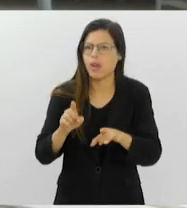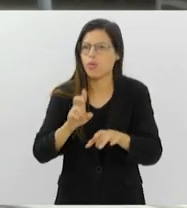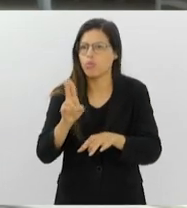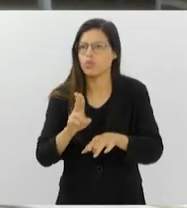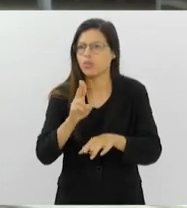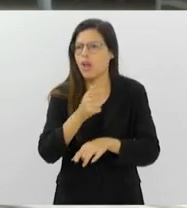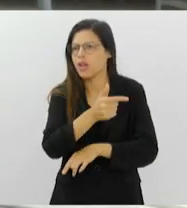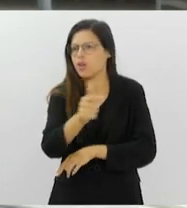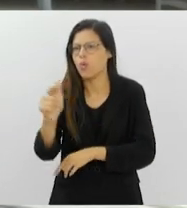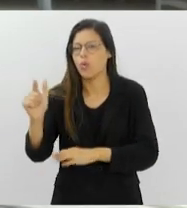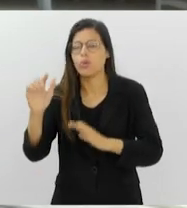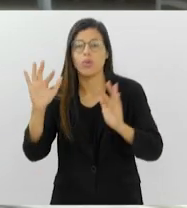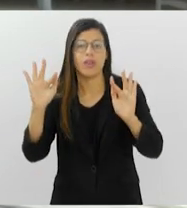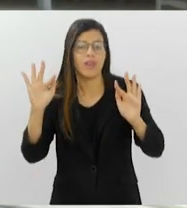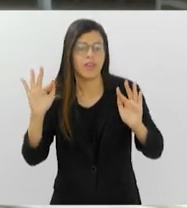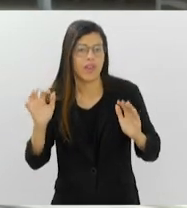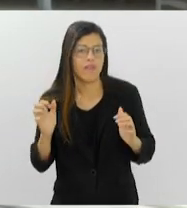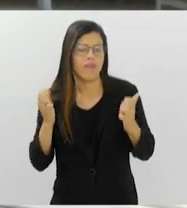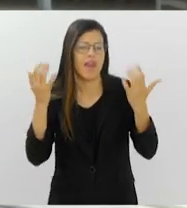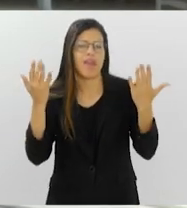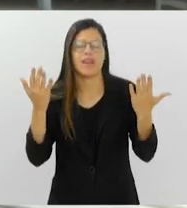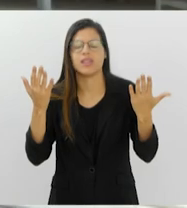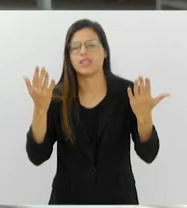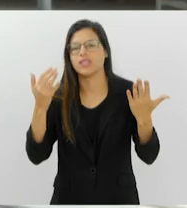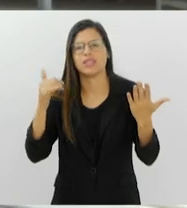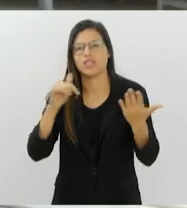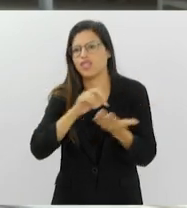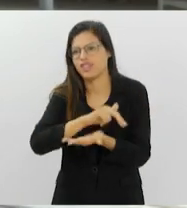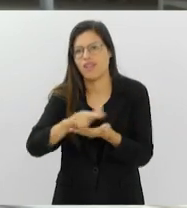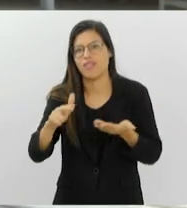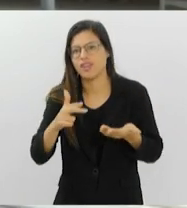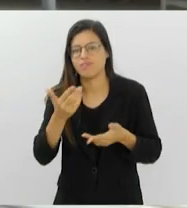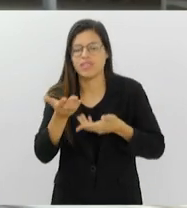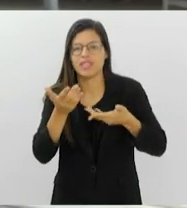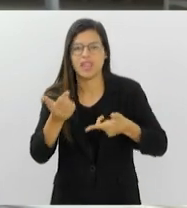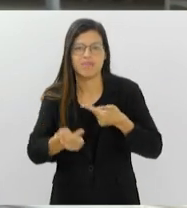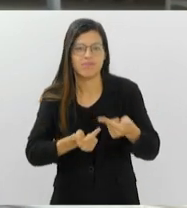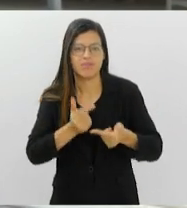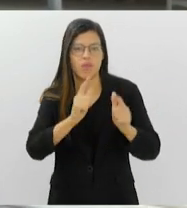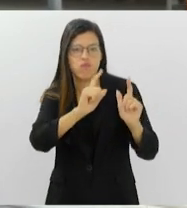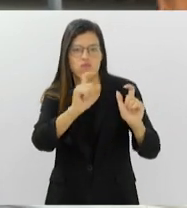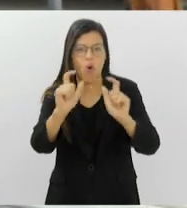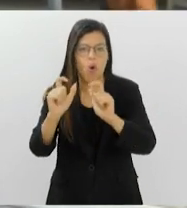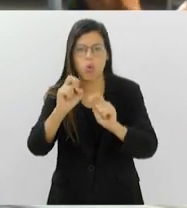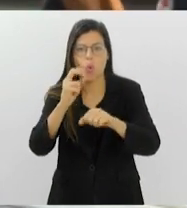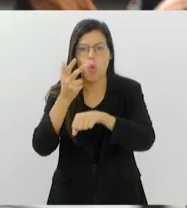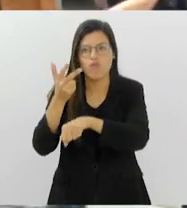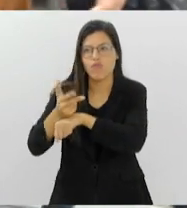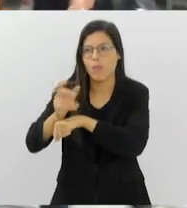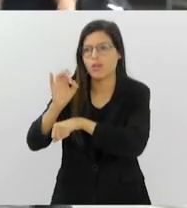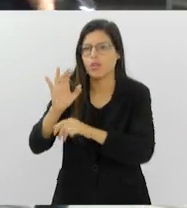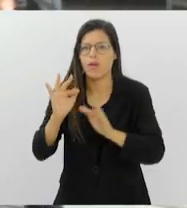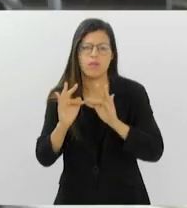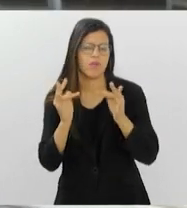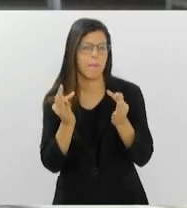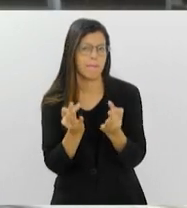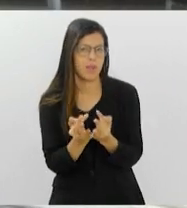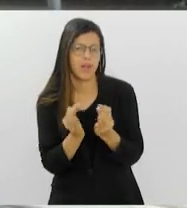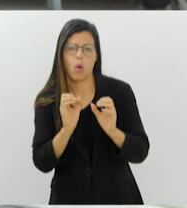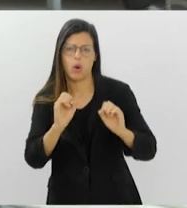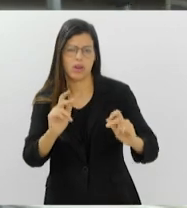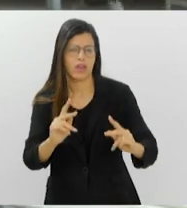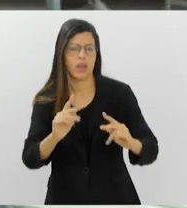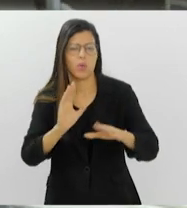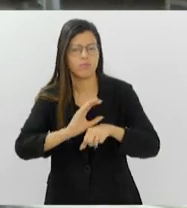fotos, de festas, de eventos, quem quiser trabalhar só, tirar fotos ou filmar só a família, é isso, assim, o curso ele é aberto